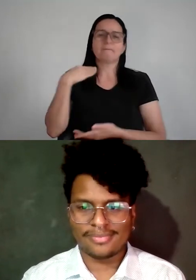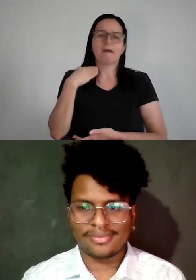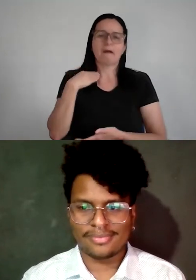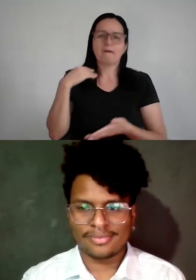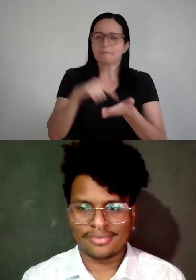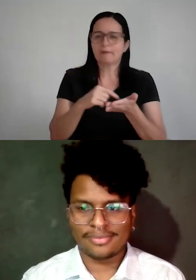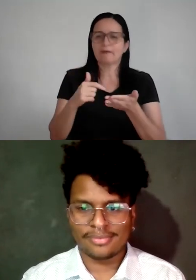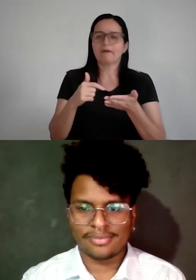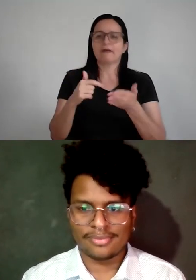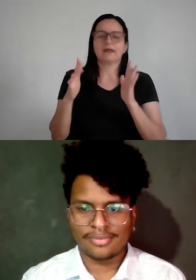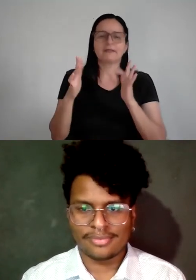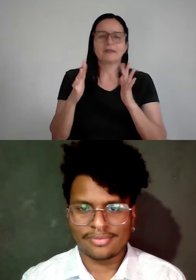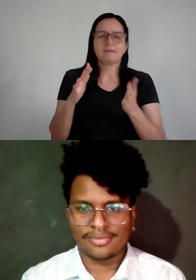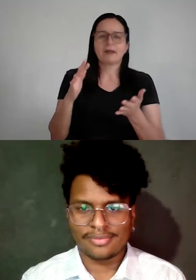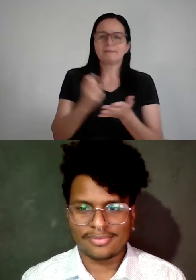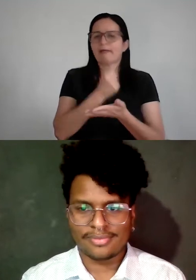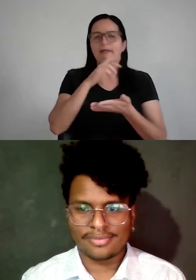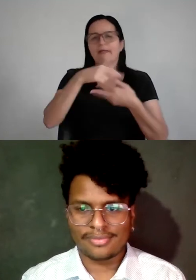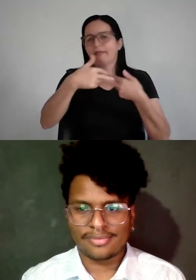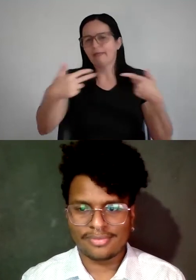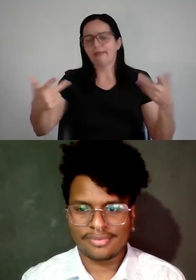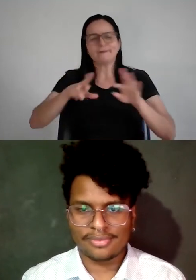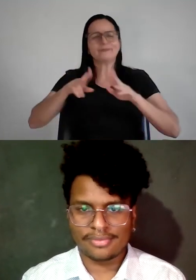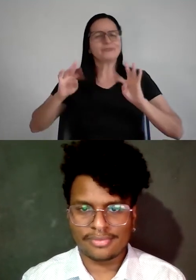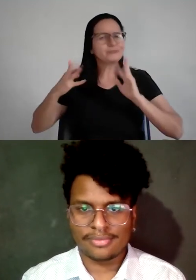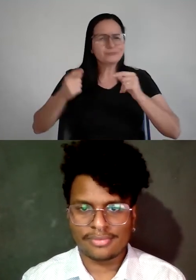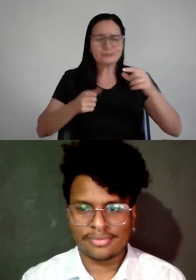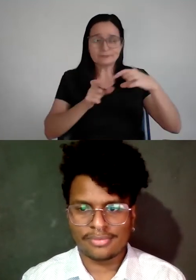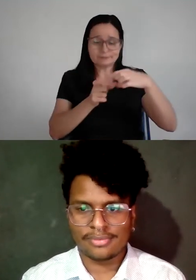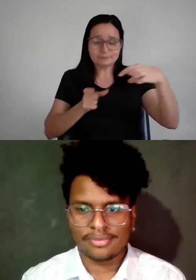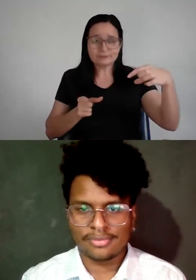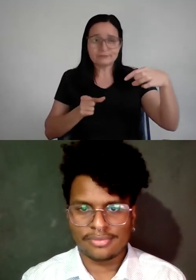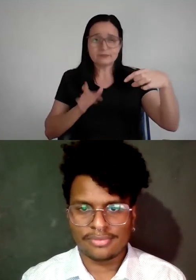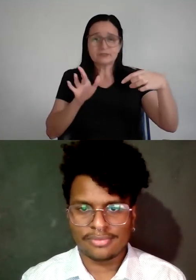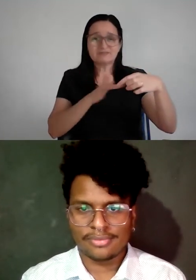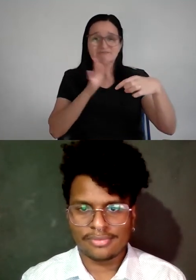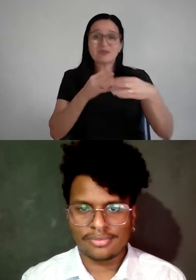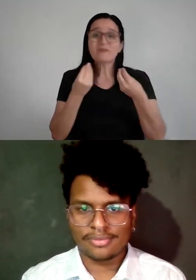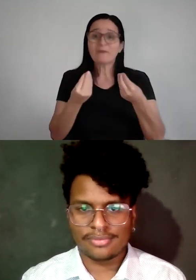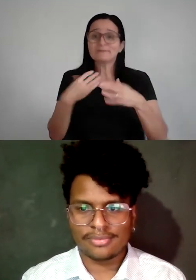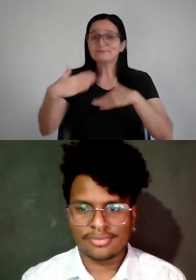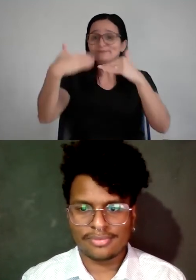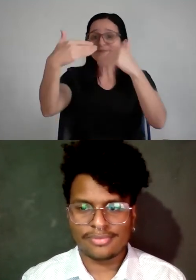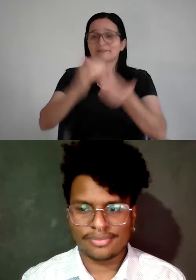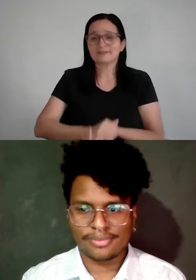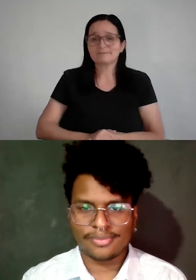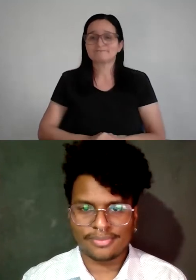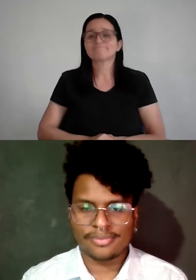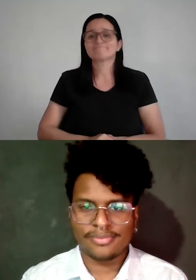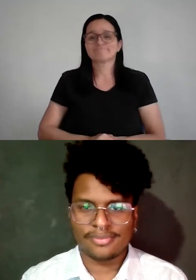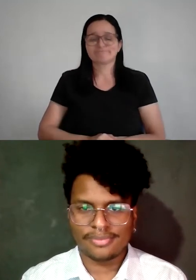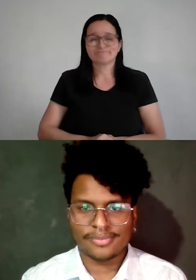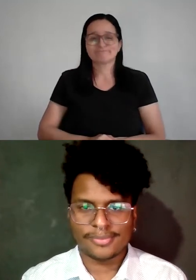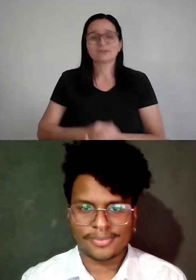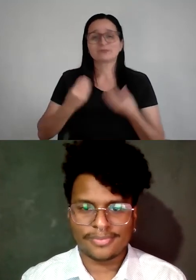quero arrumar um namorado, Tinder, pá, namorada, pá, tudo touch, quero ver resolver touch carreira. Como é que